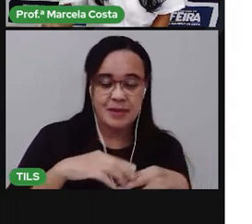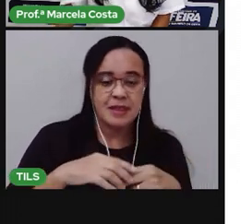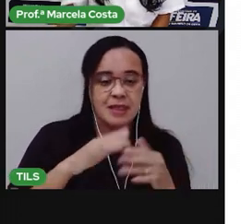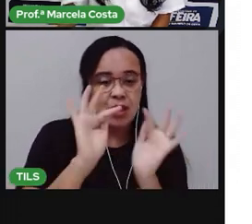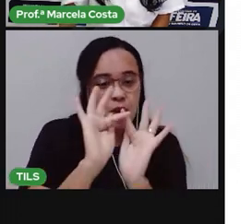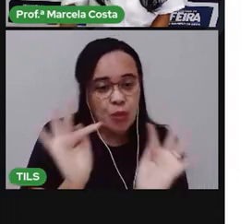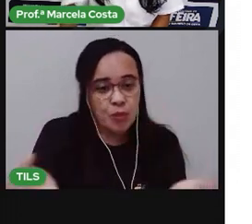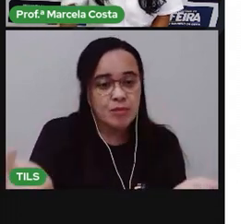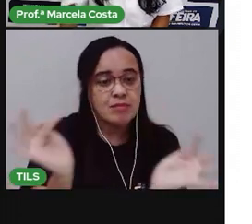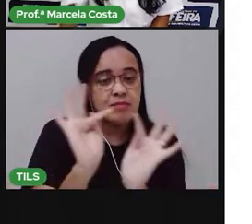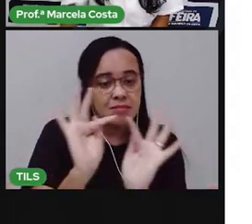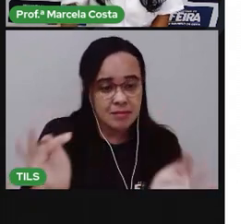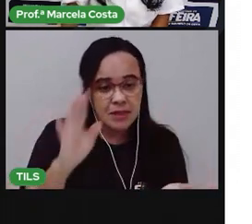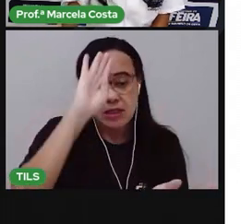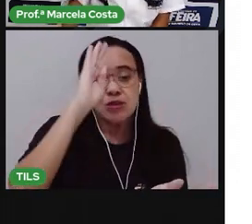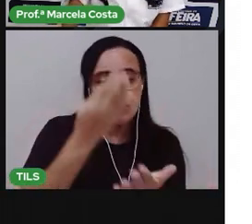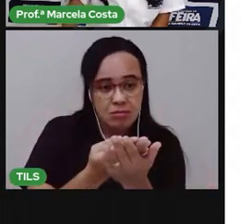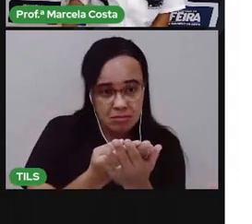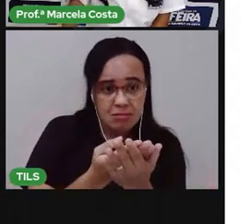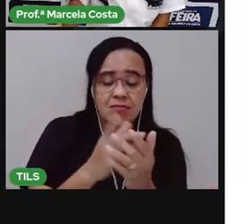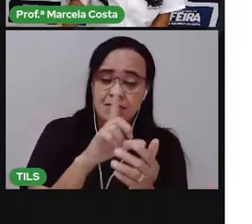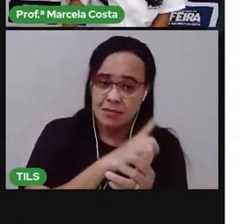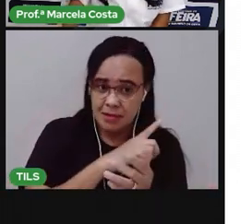humildade, confiança.